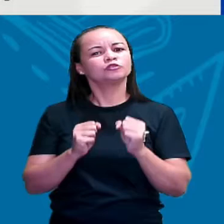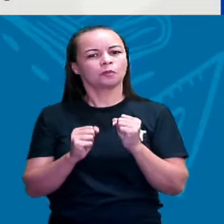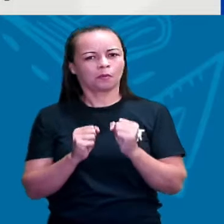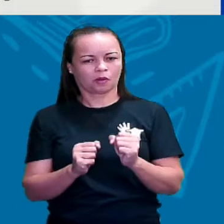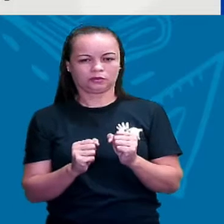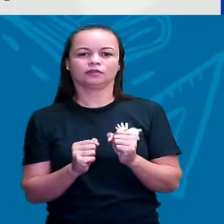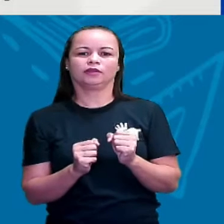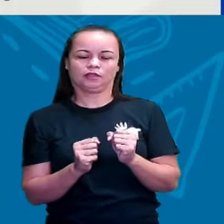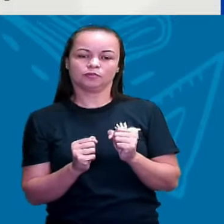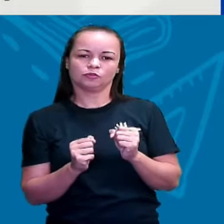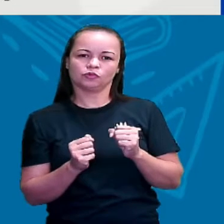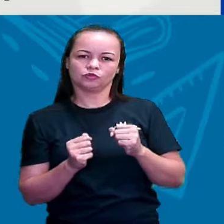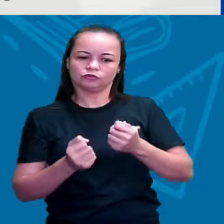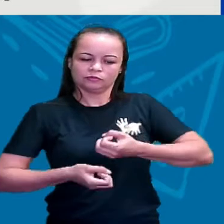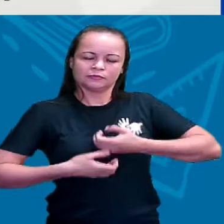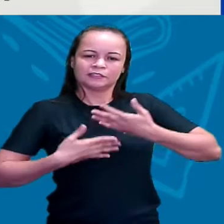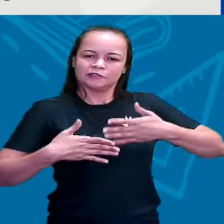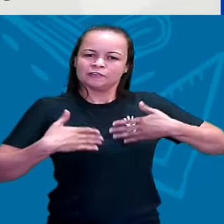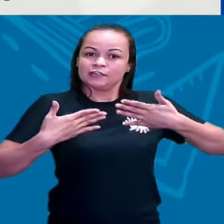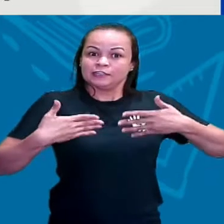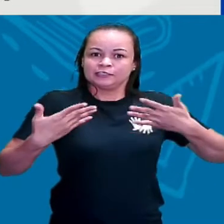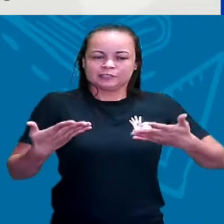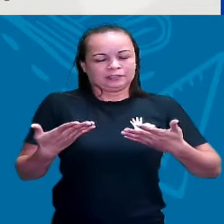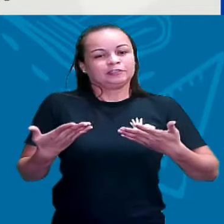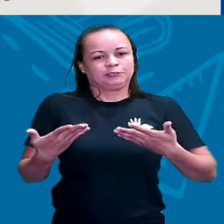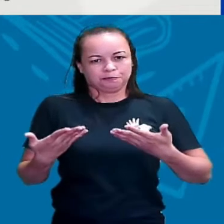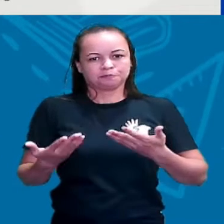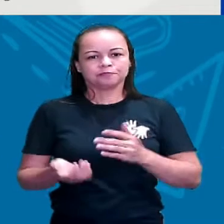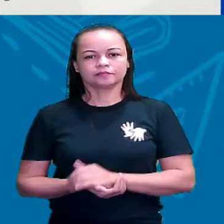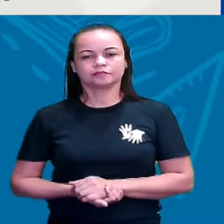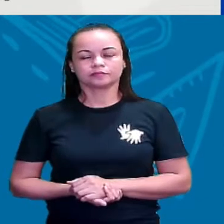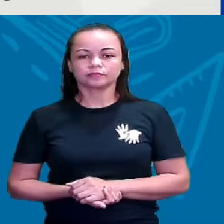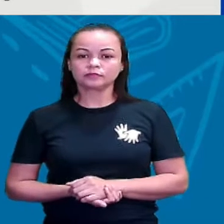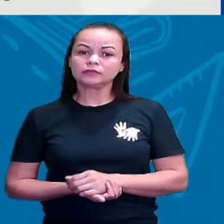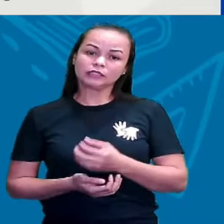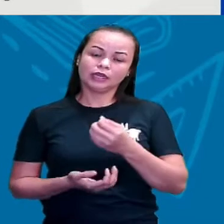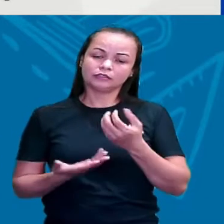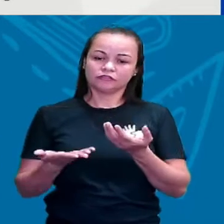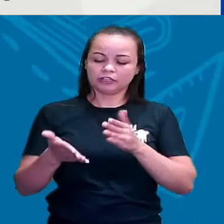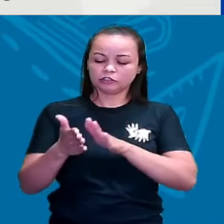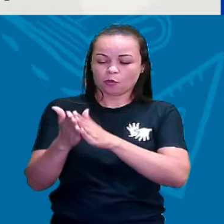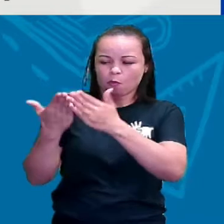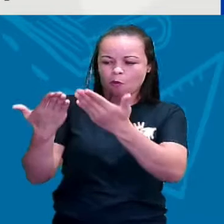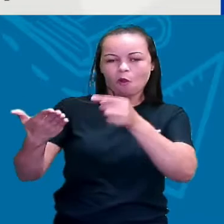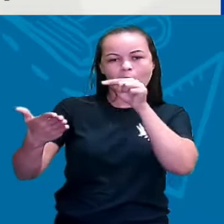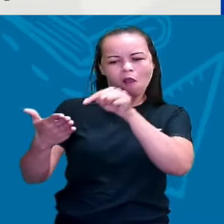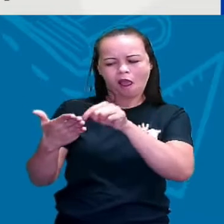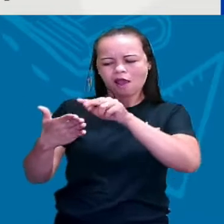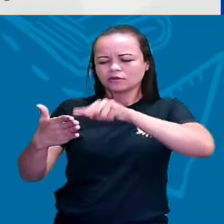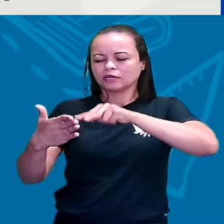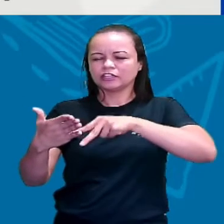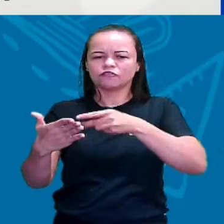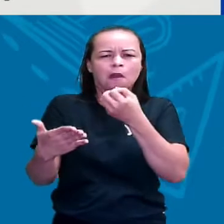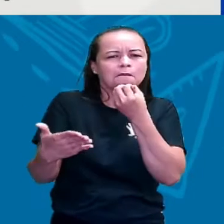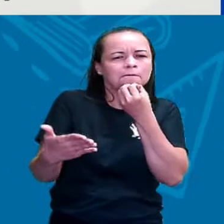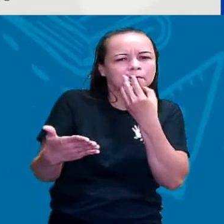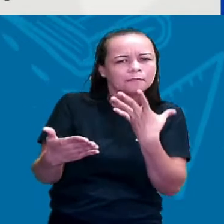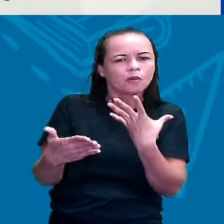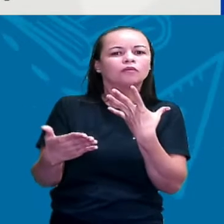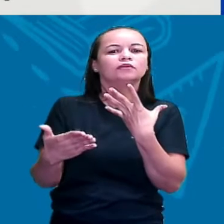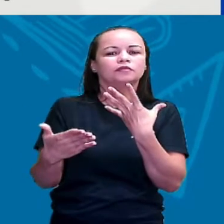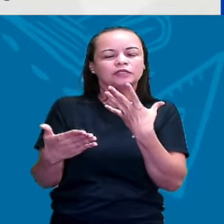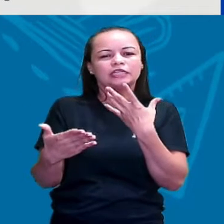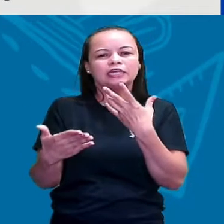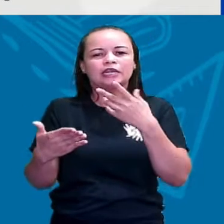bastante, né? Então, através de um bom livro e de uma boa leitura, a gente